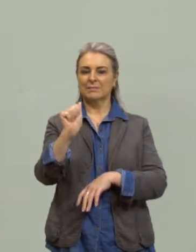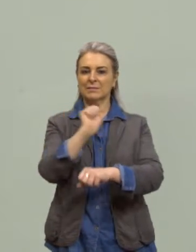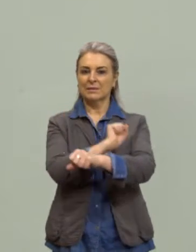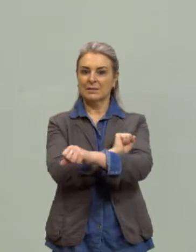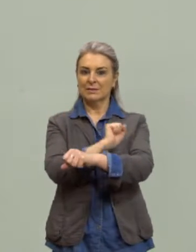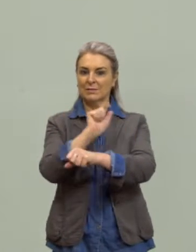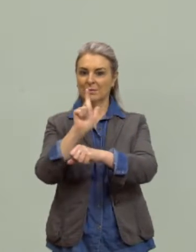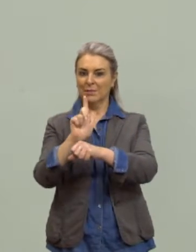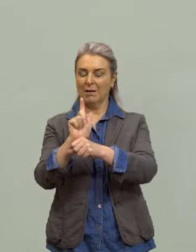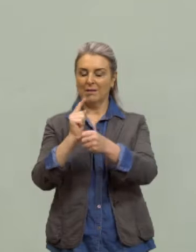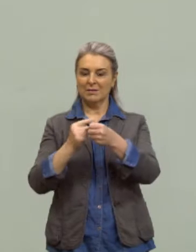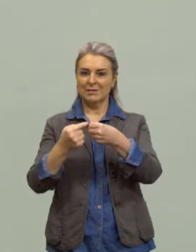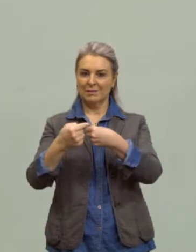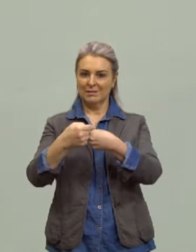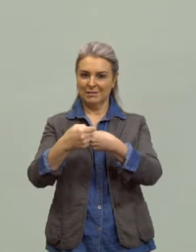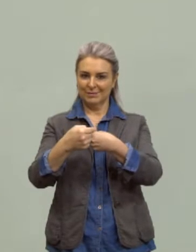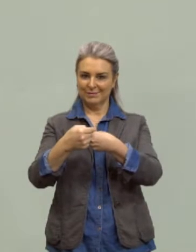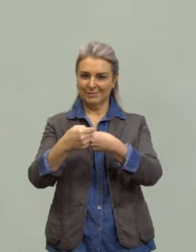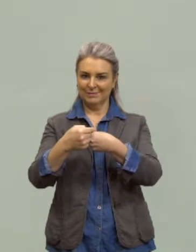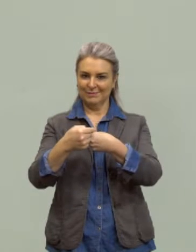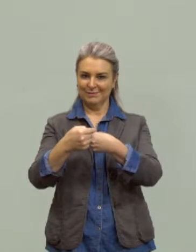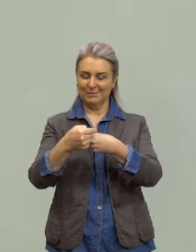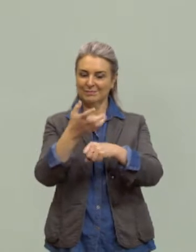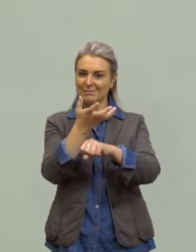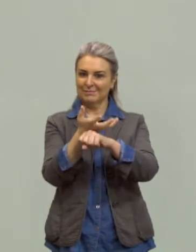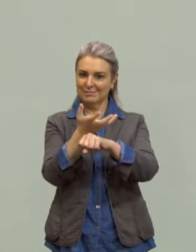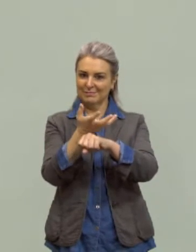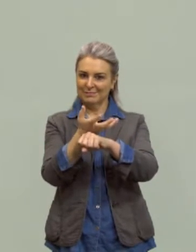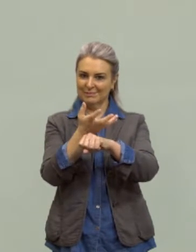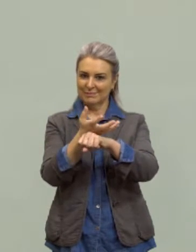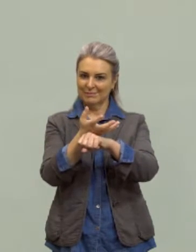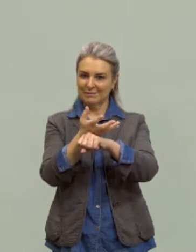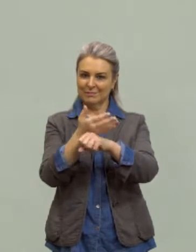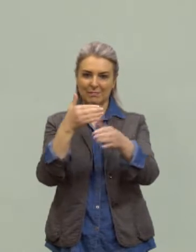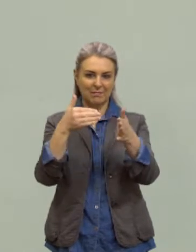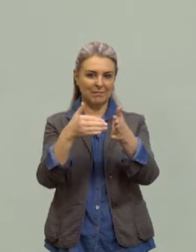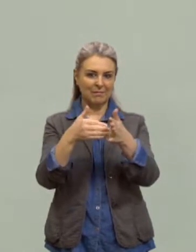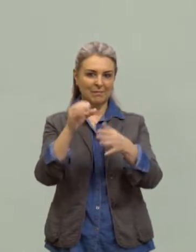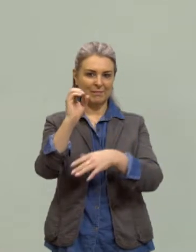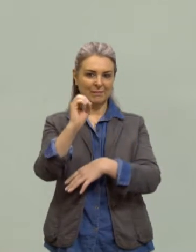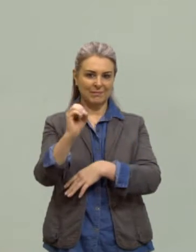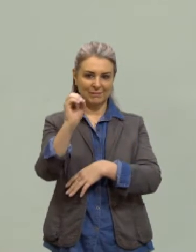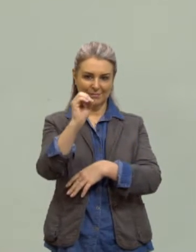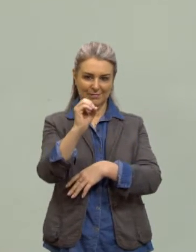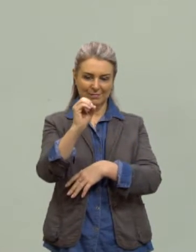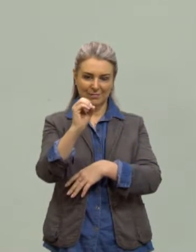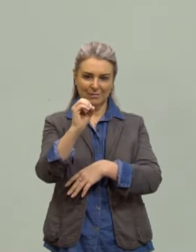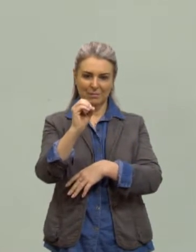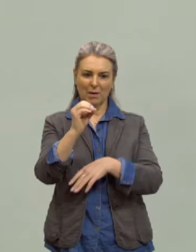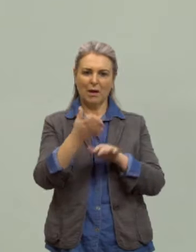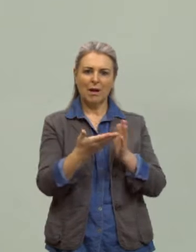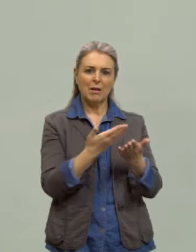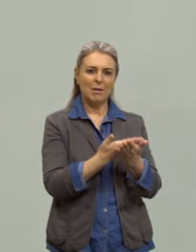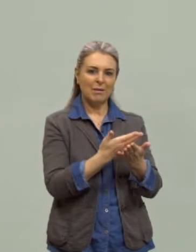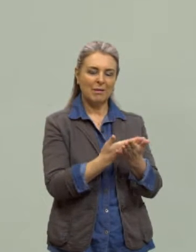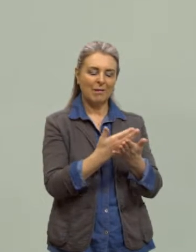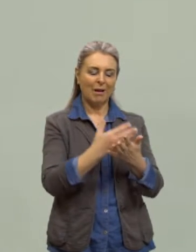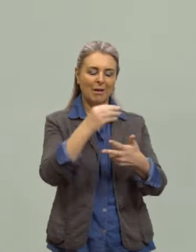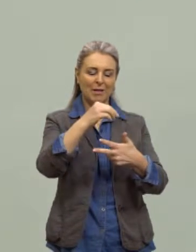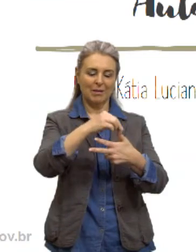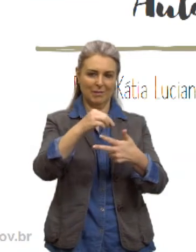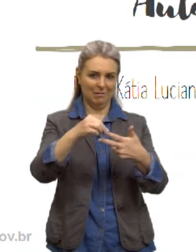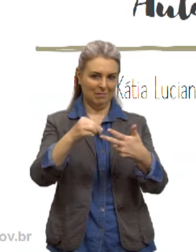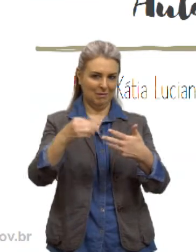trabalhando com vocês esse componente curricular até o final de outubro, certo? Para nos prepararmos para essa prova do Enem.